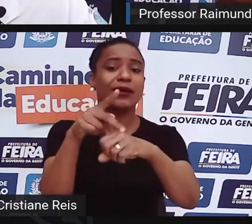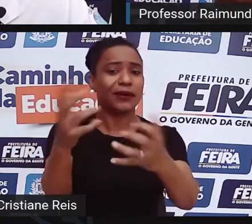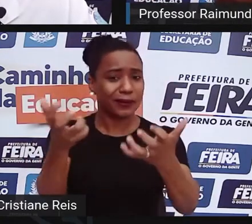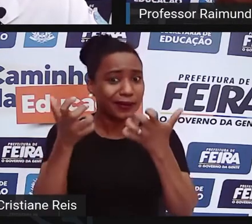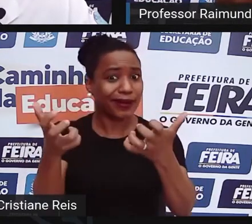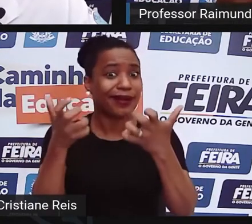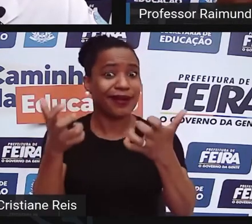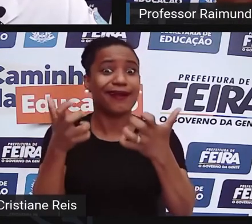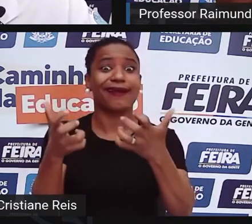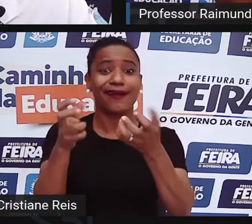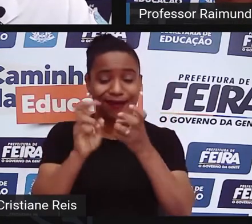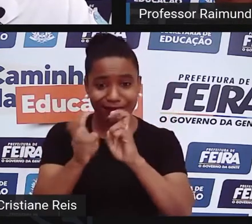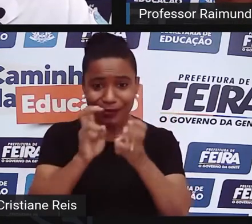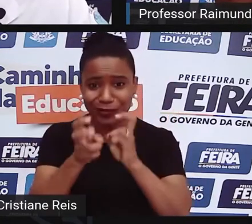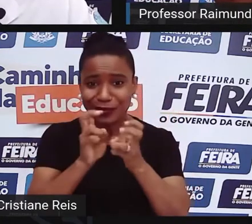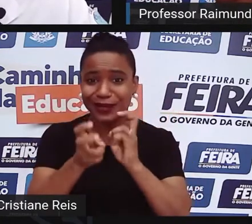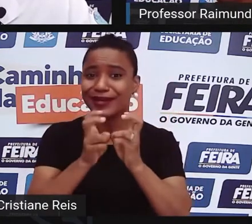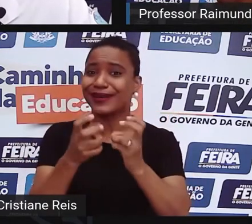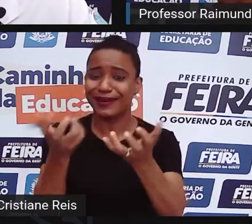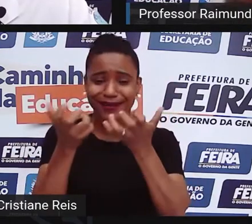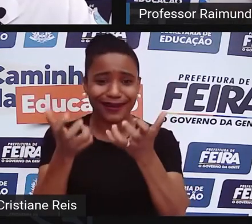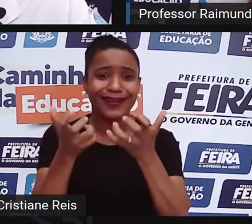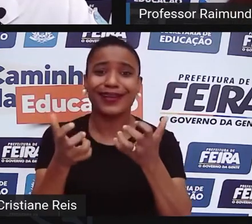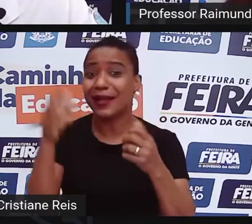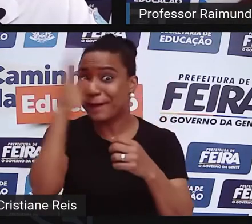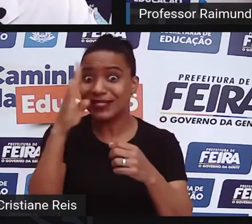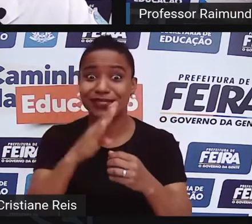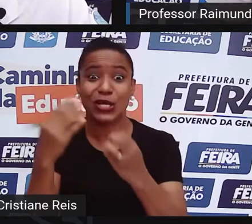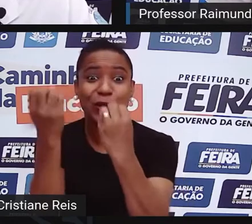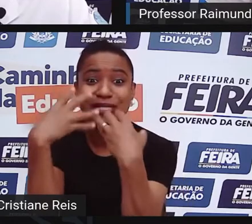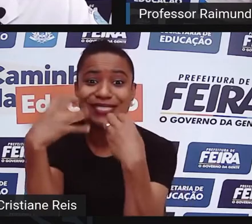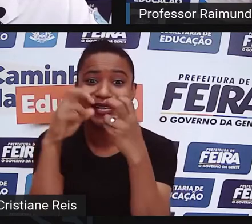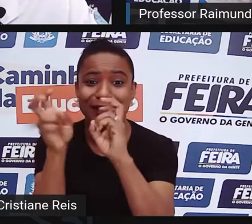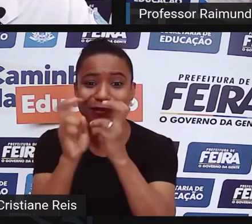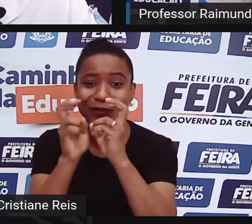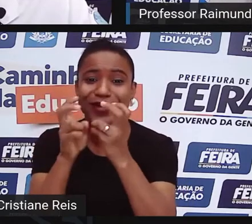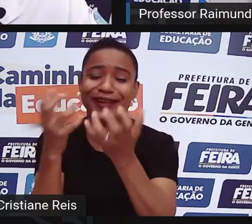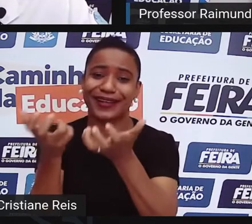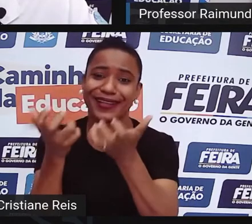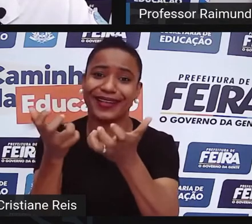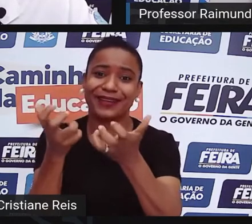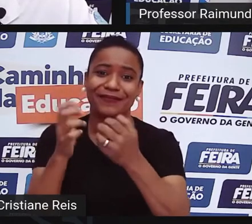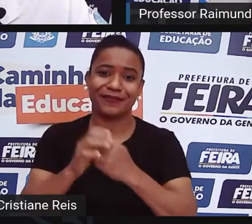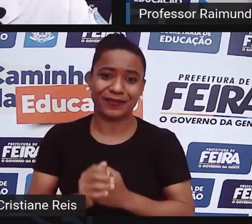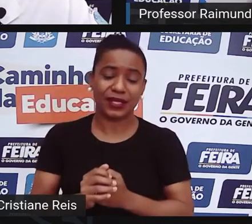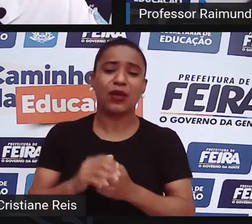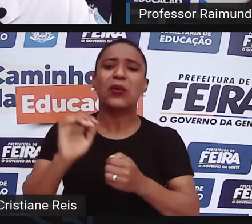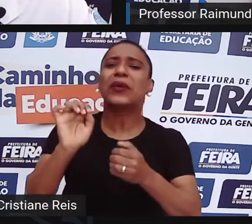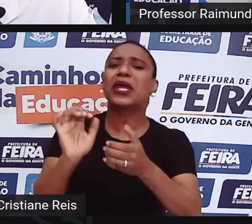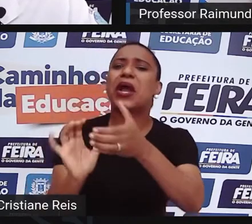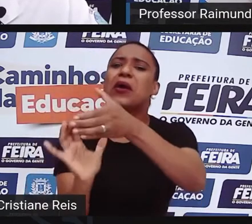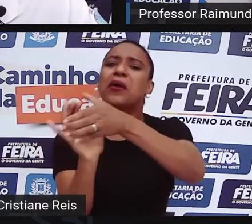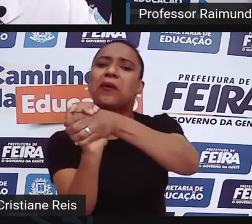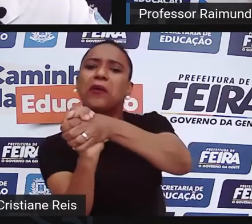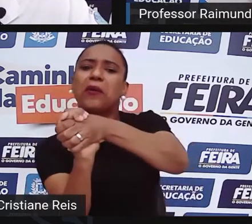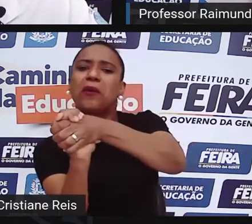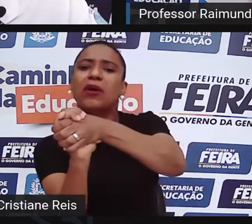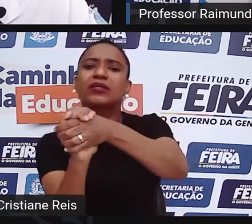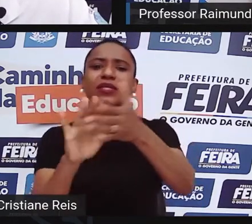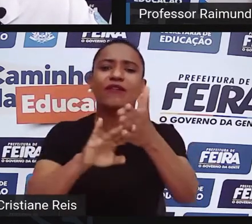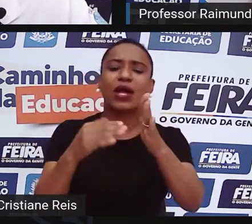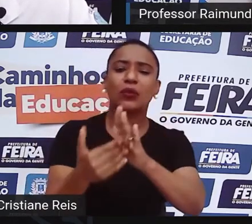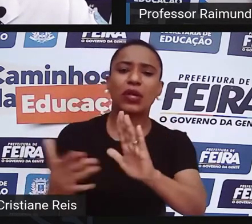tudo, não deixam a gente sair, até o apertar da mão eles querem saber o que significa